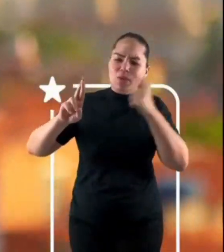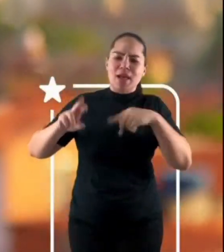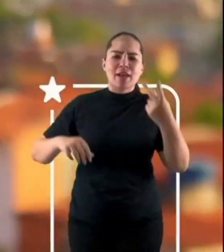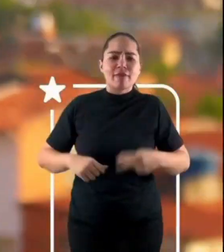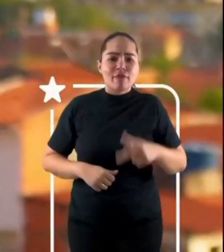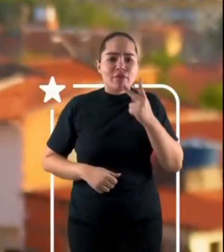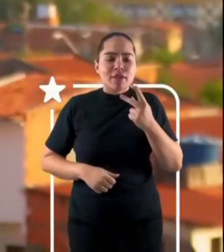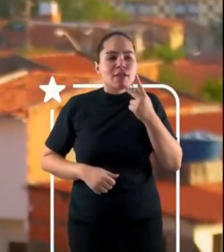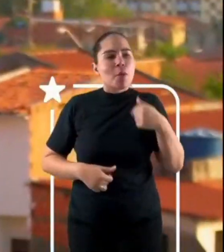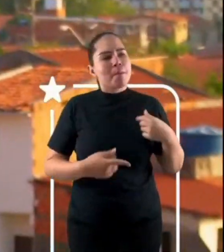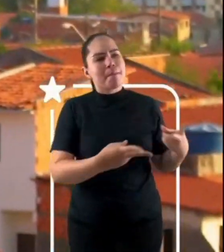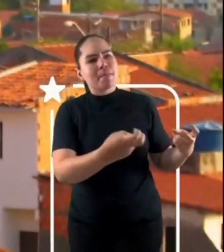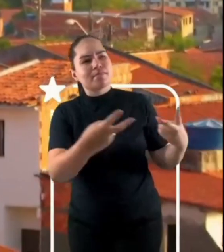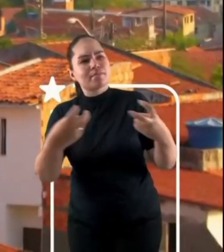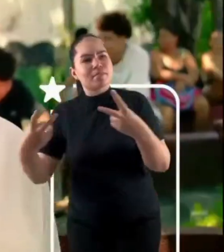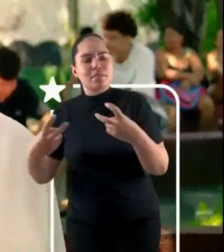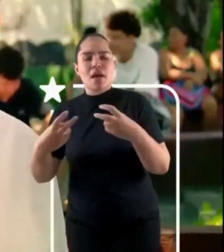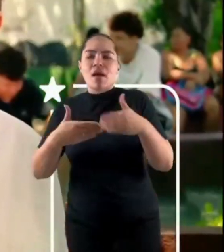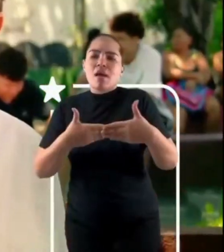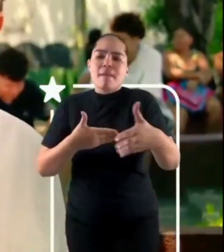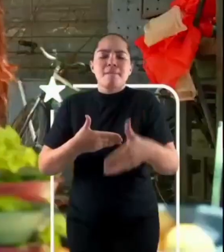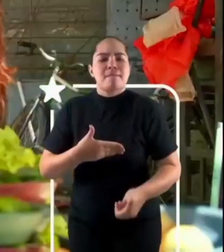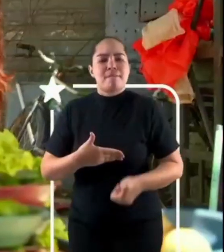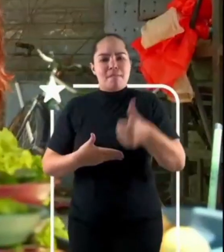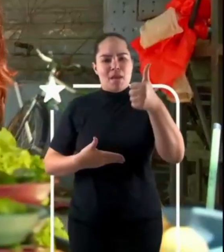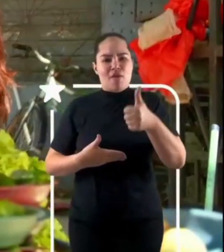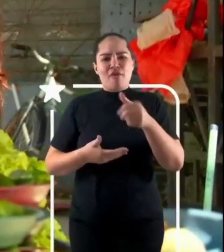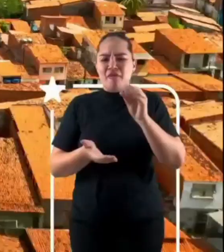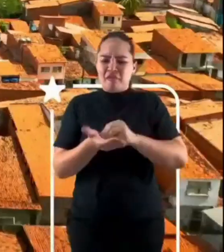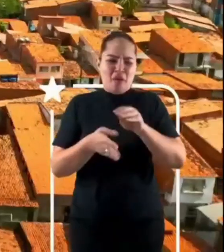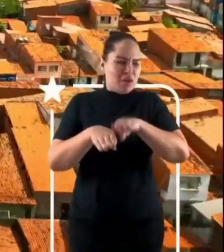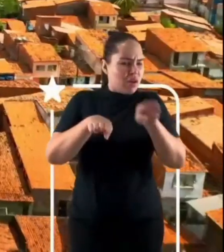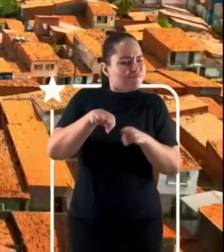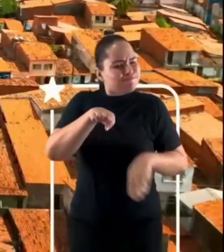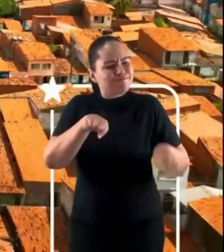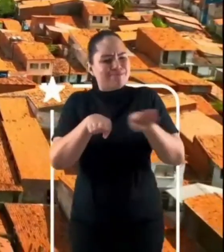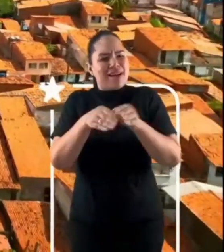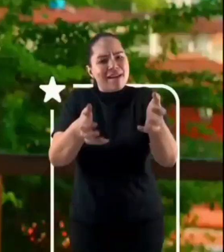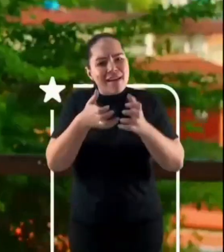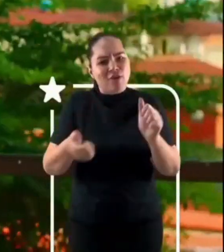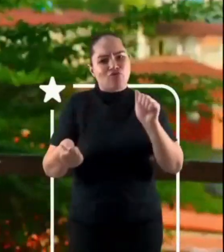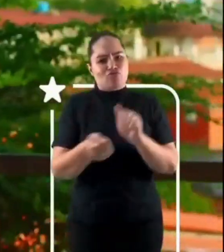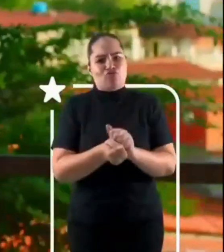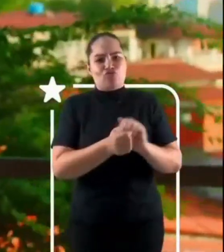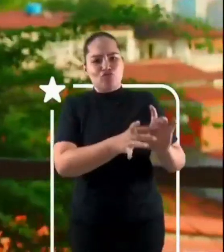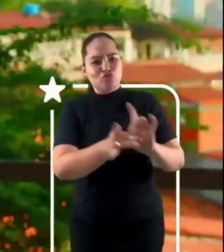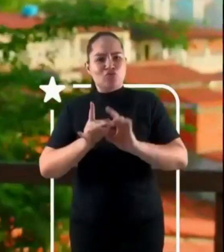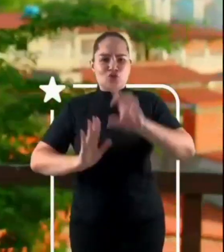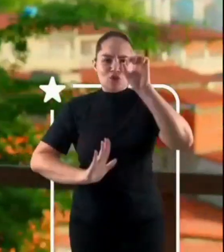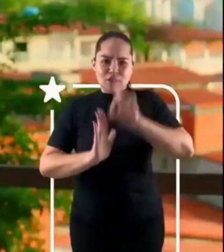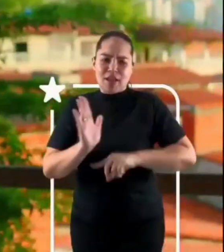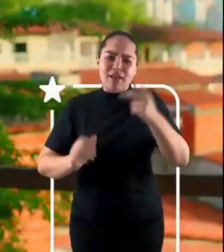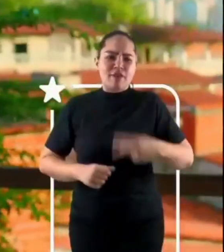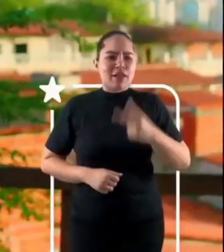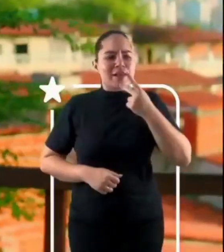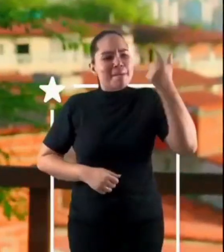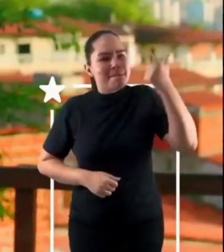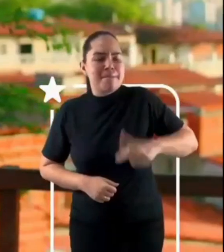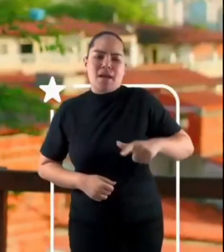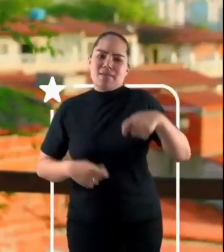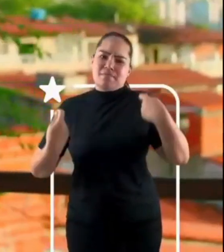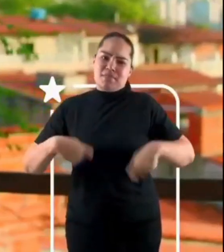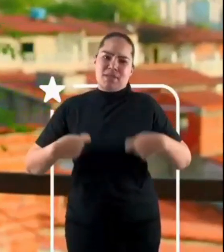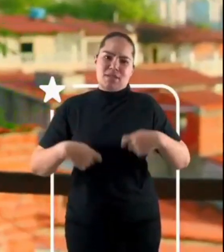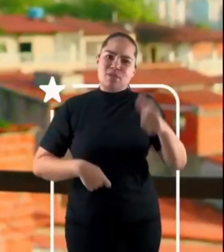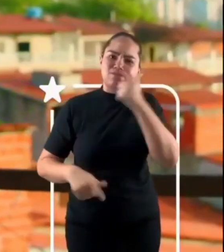com menos desigualdade. Fortaleza pode e merece muito mais. Nossa cidade pode ter uma vida melhor,